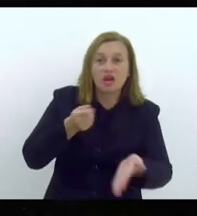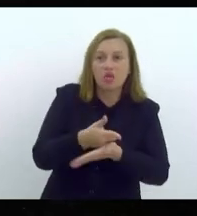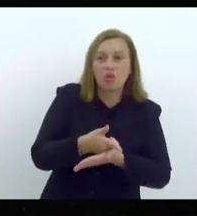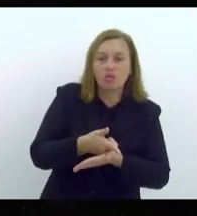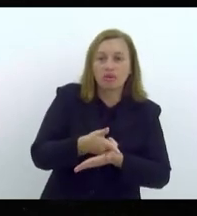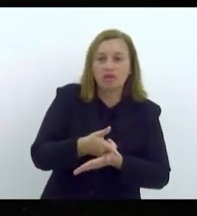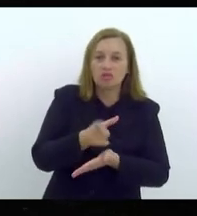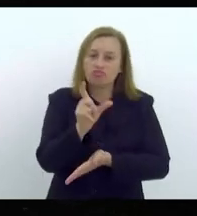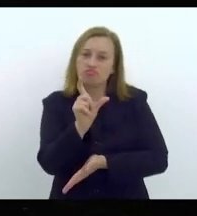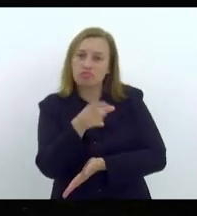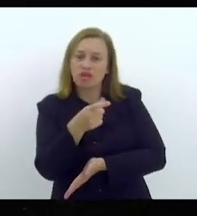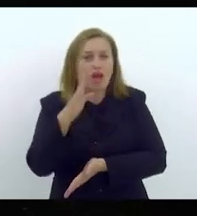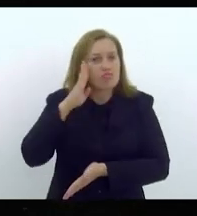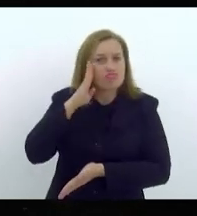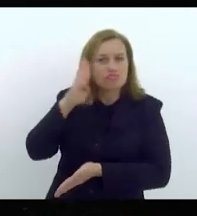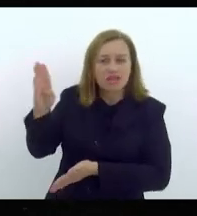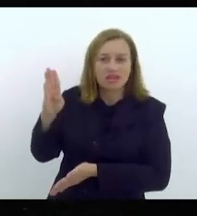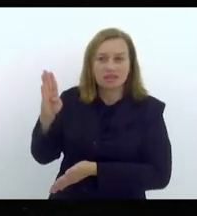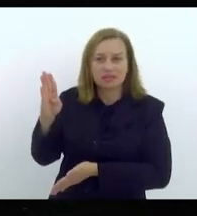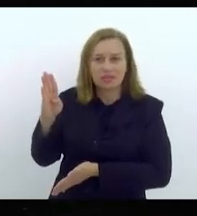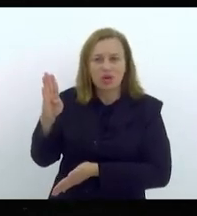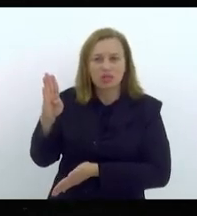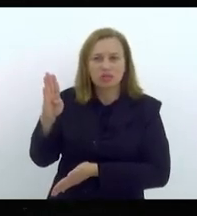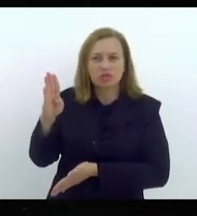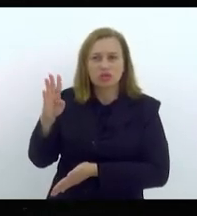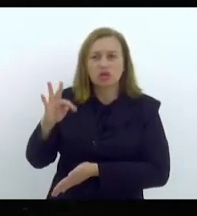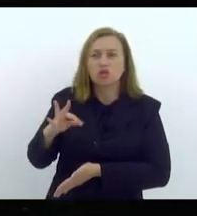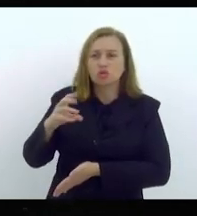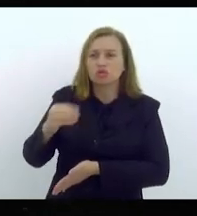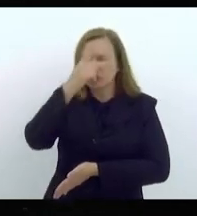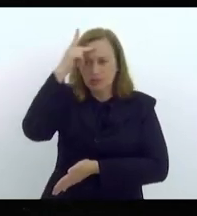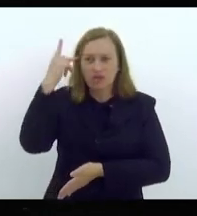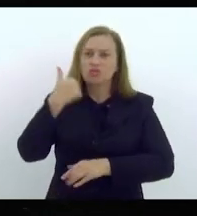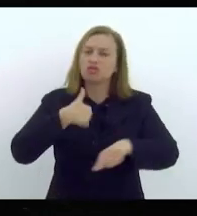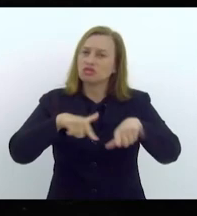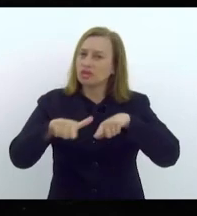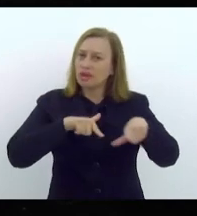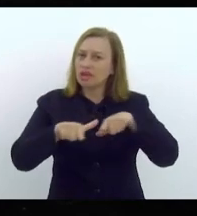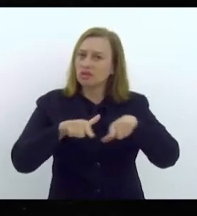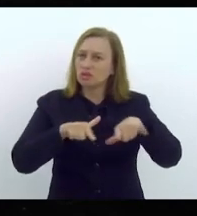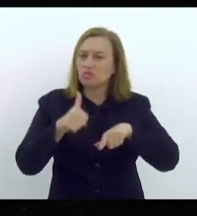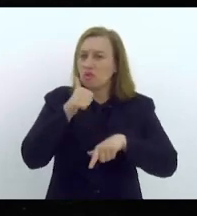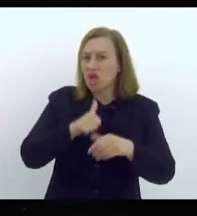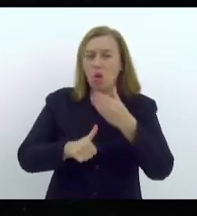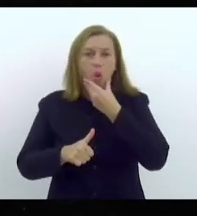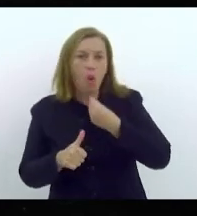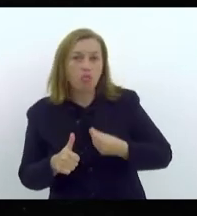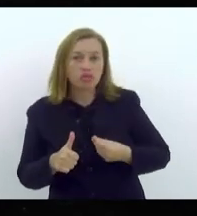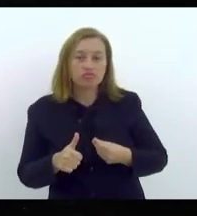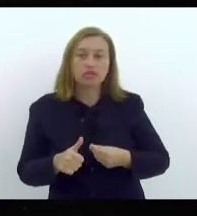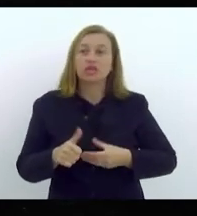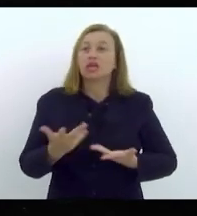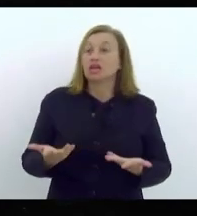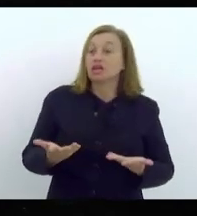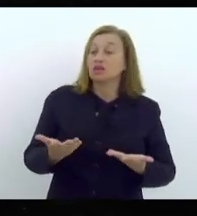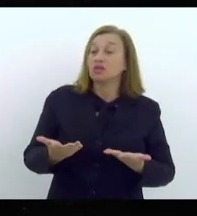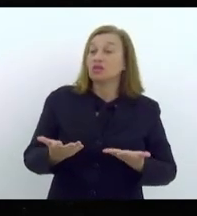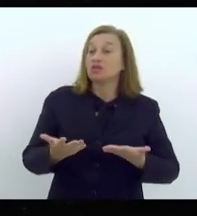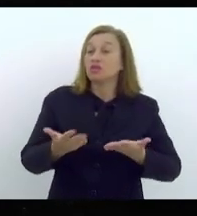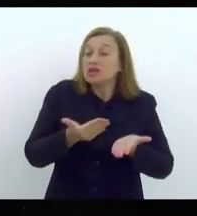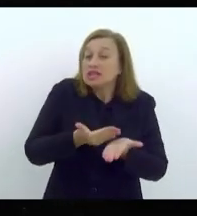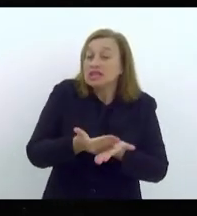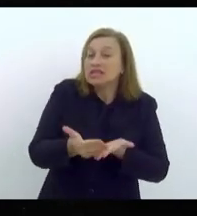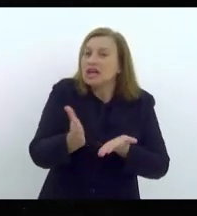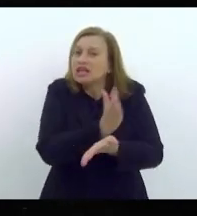crédito é fundamental sobretudo para os trabalhadores e trabalhadoras. Esse programa foi lançado há algumas